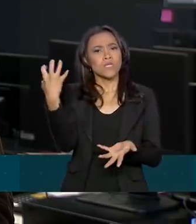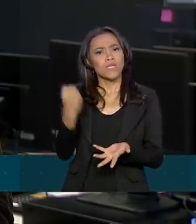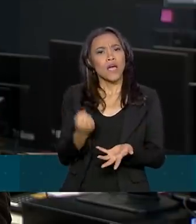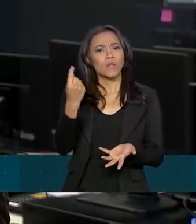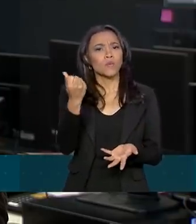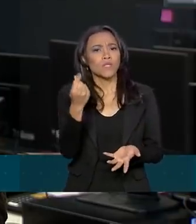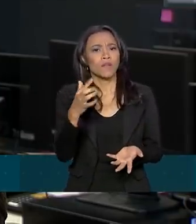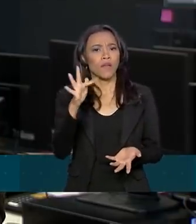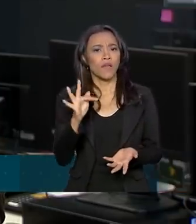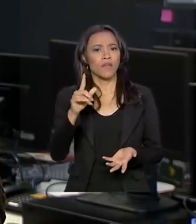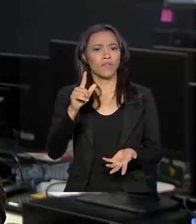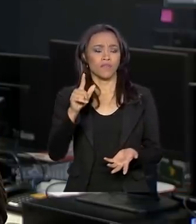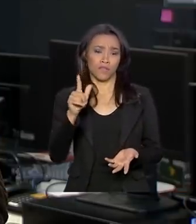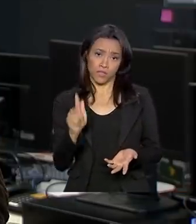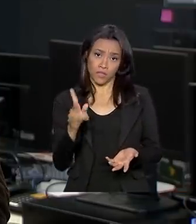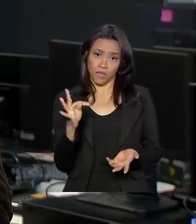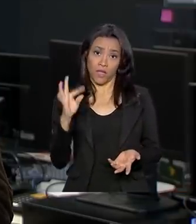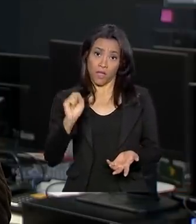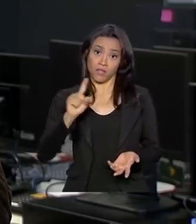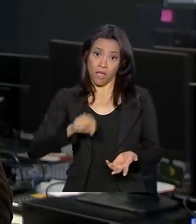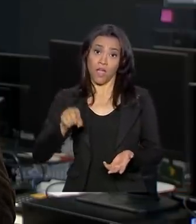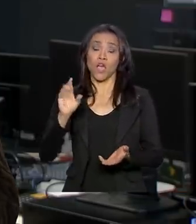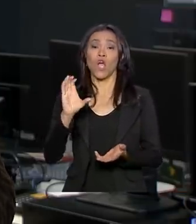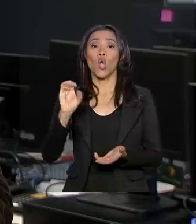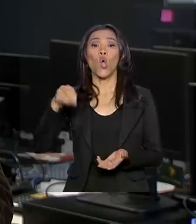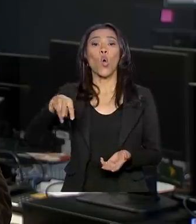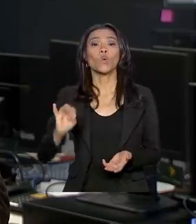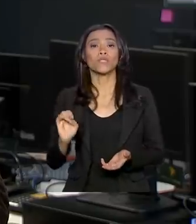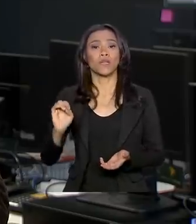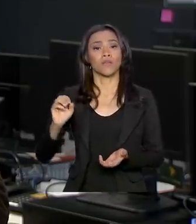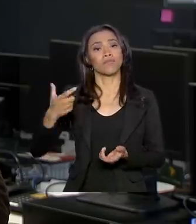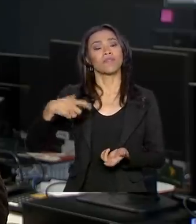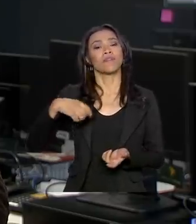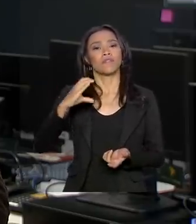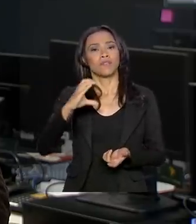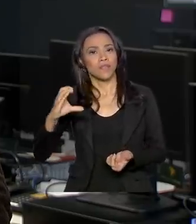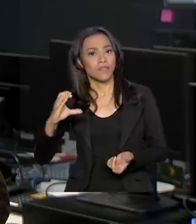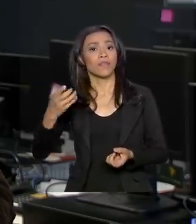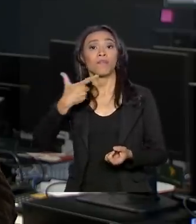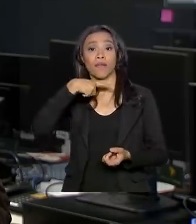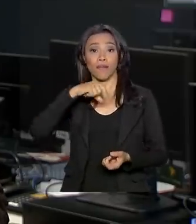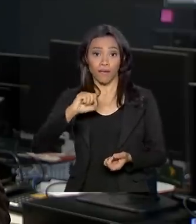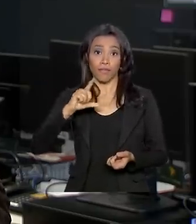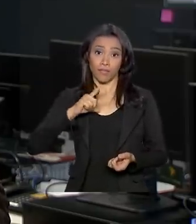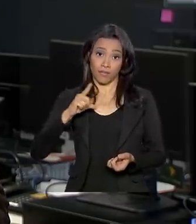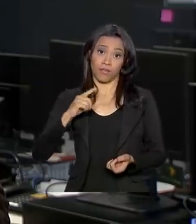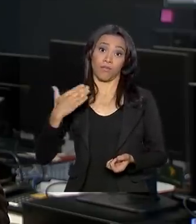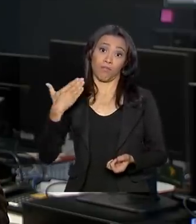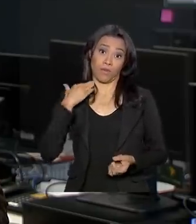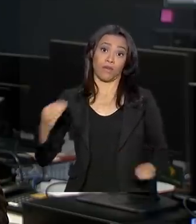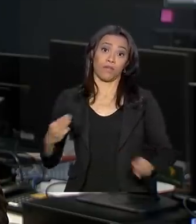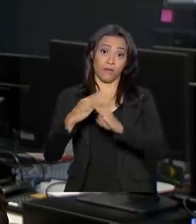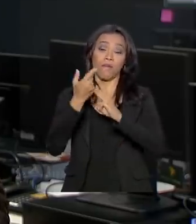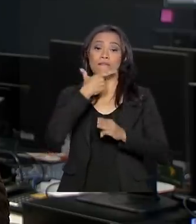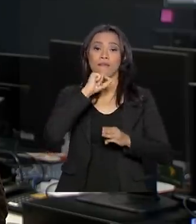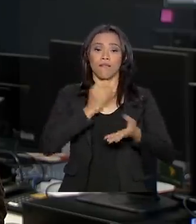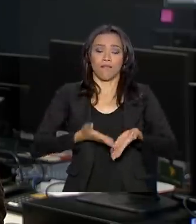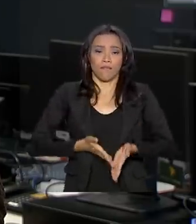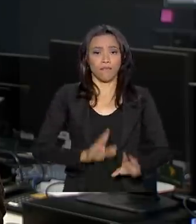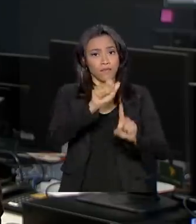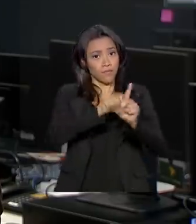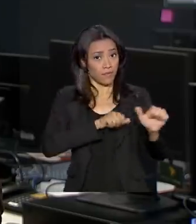será feito automaticamente nas contas correntes de quem é cliente da Caixa Econômica Federal. Vale para os trabalhadores nascidos entre